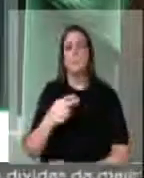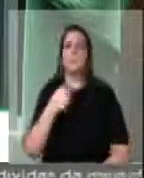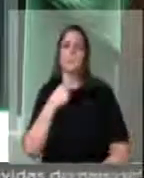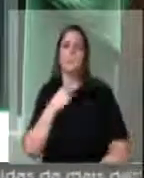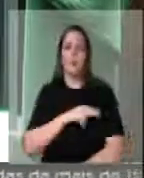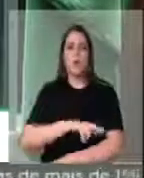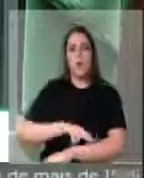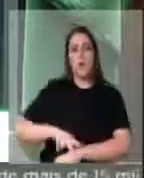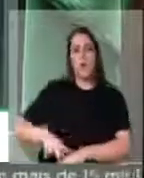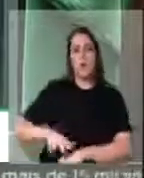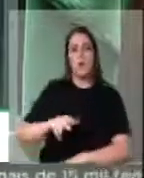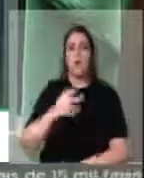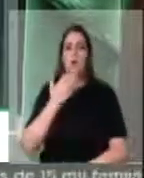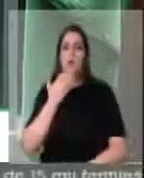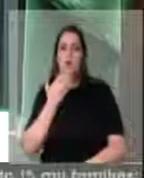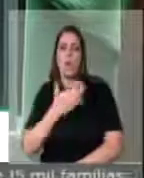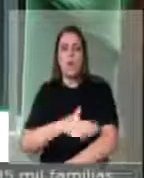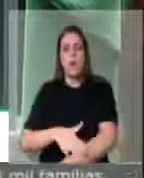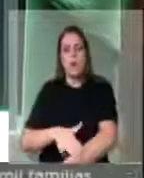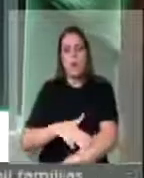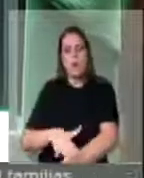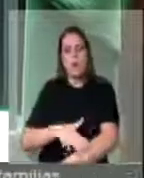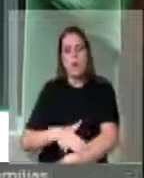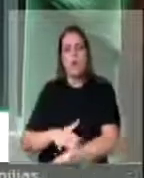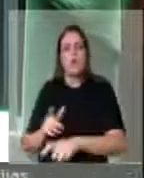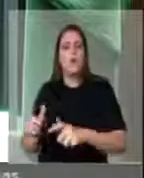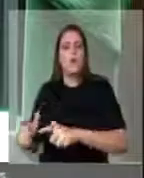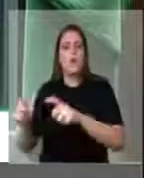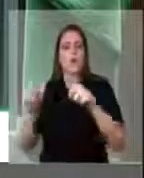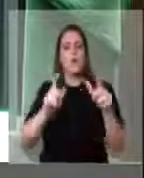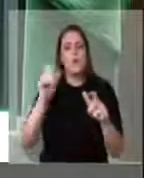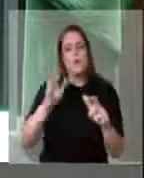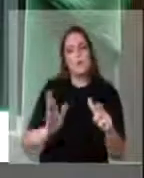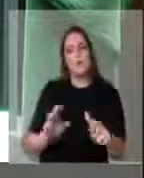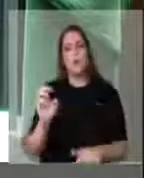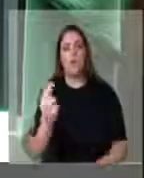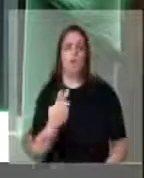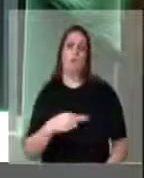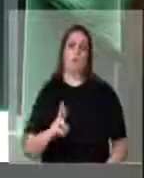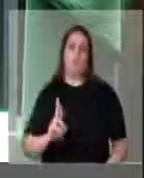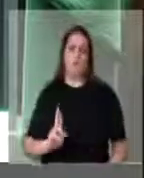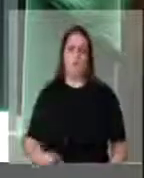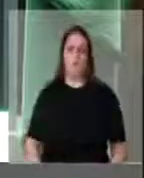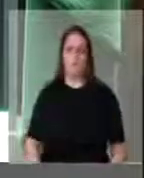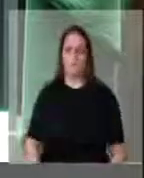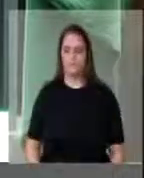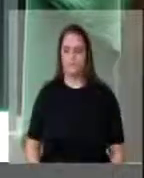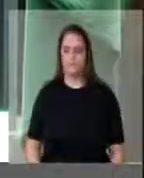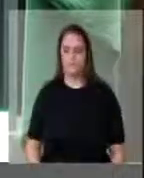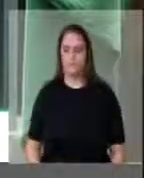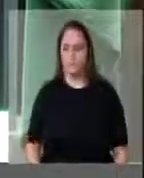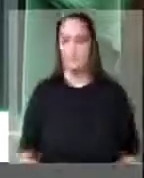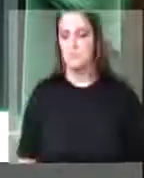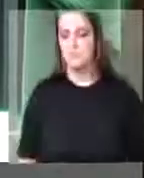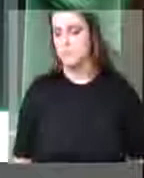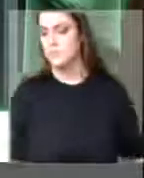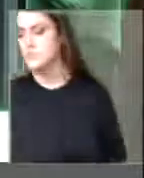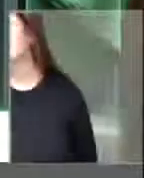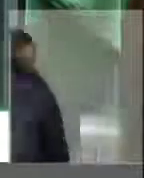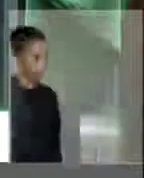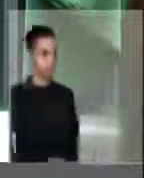etnia, procedência nacional e religião. O que queremos é que essa